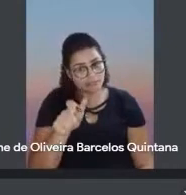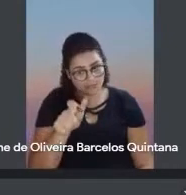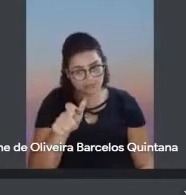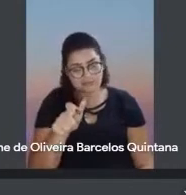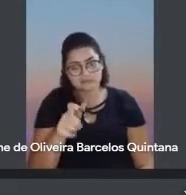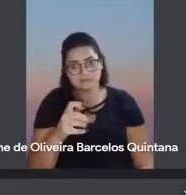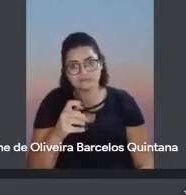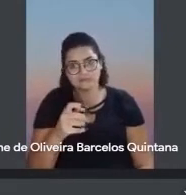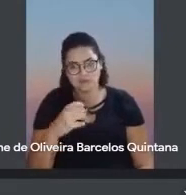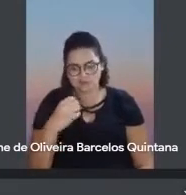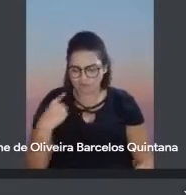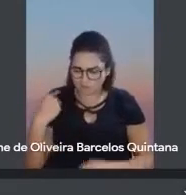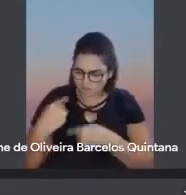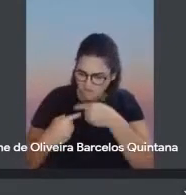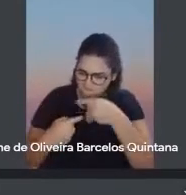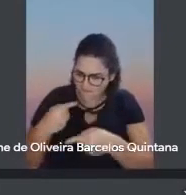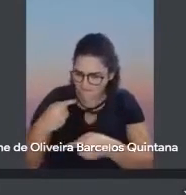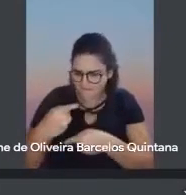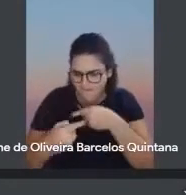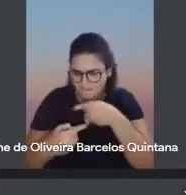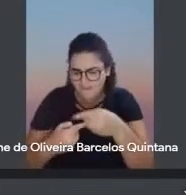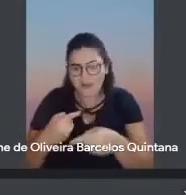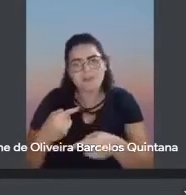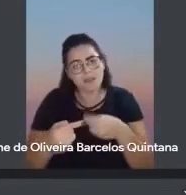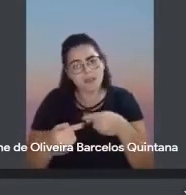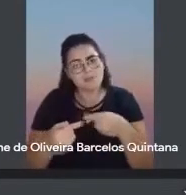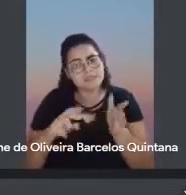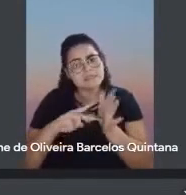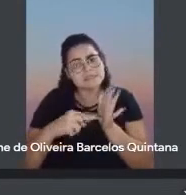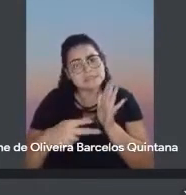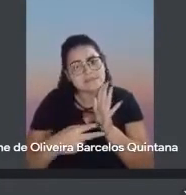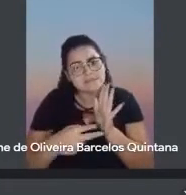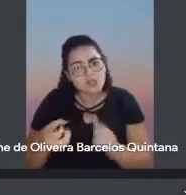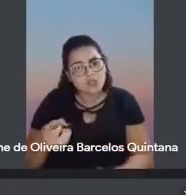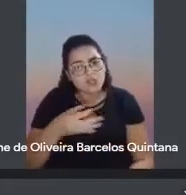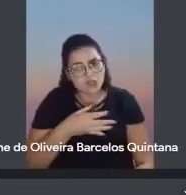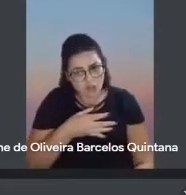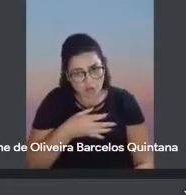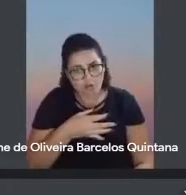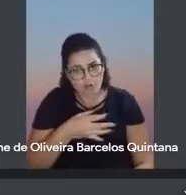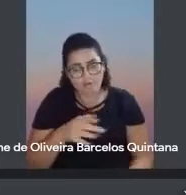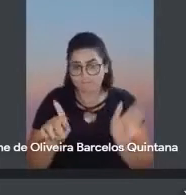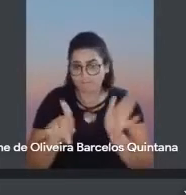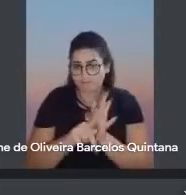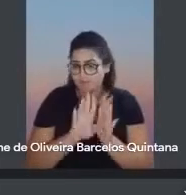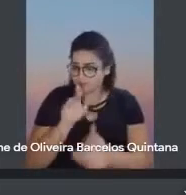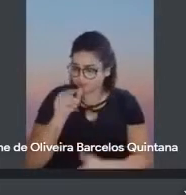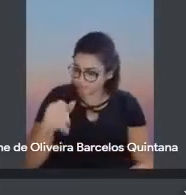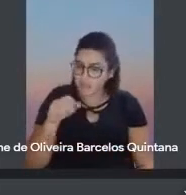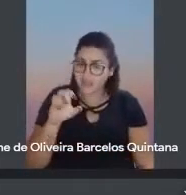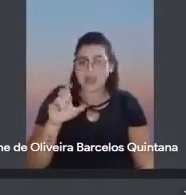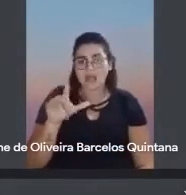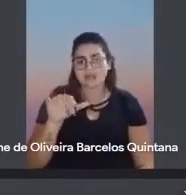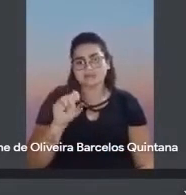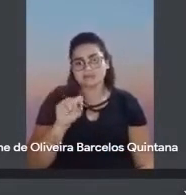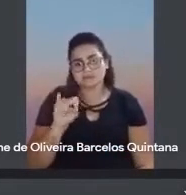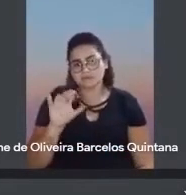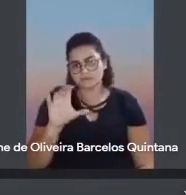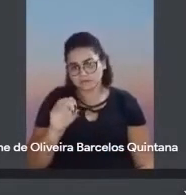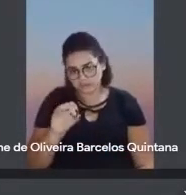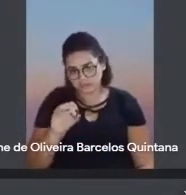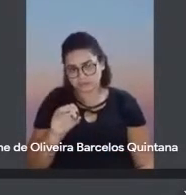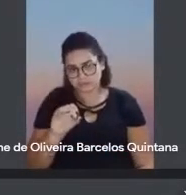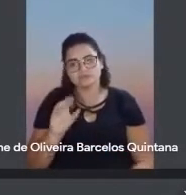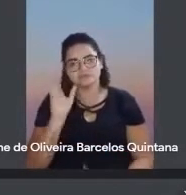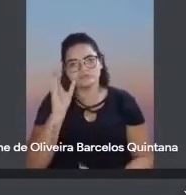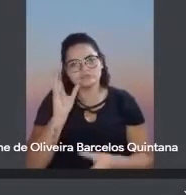novas gerações podem ressignificar um clássico, né? Então, aí já para fechar, assim,